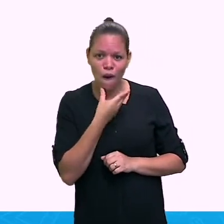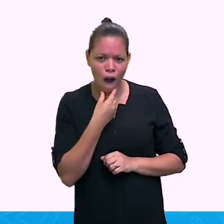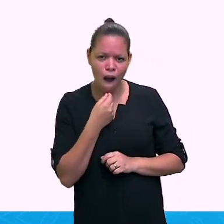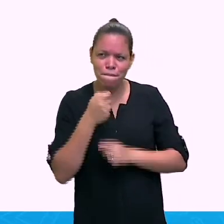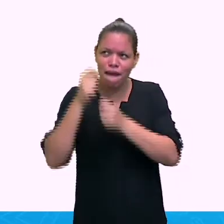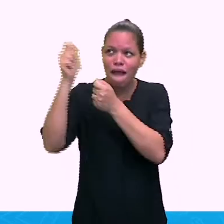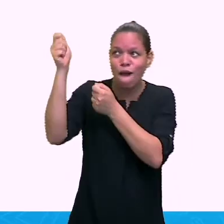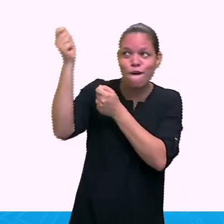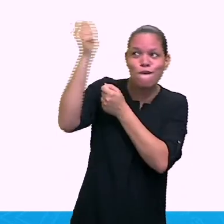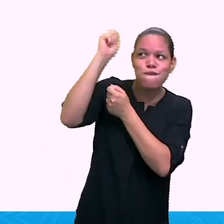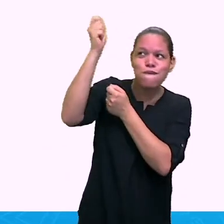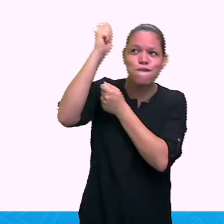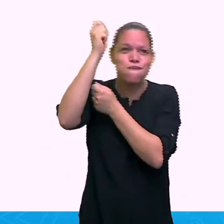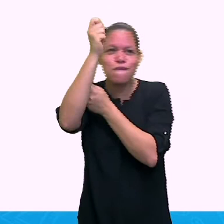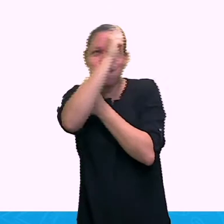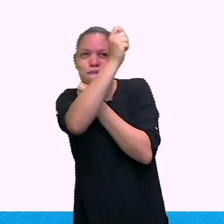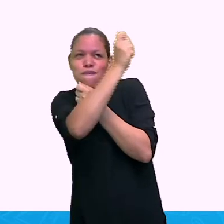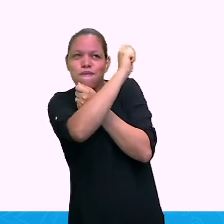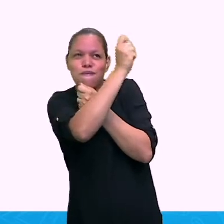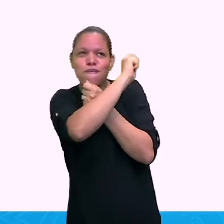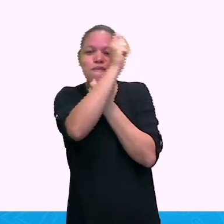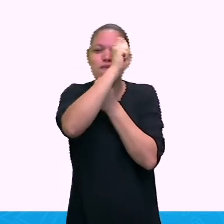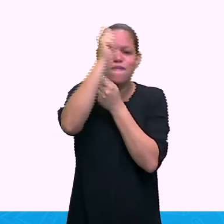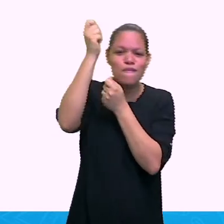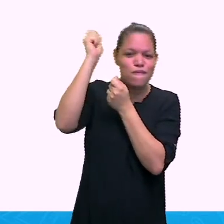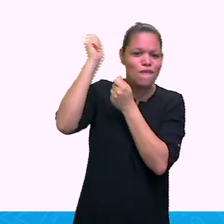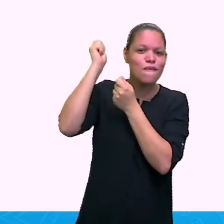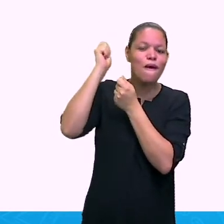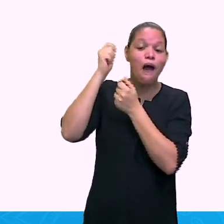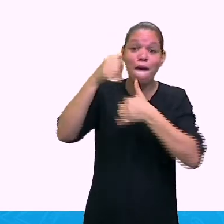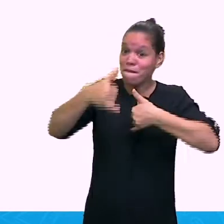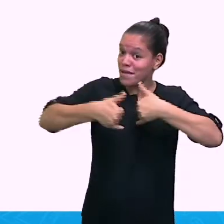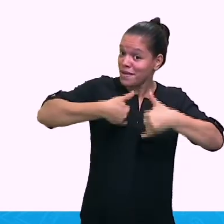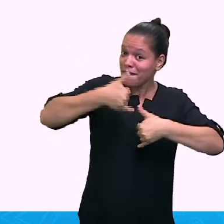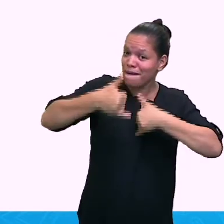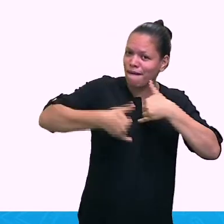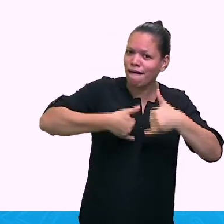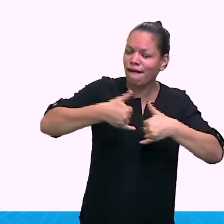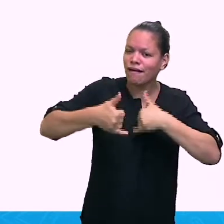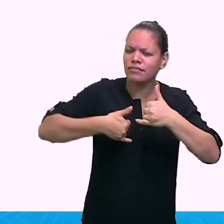flying a kite. Então,